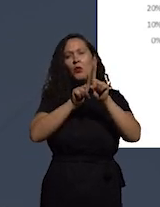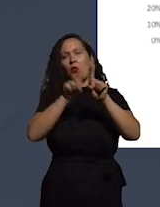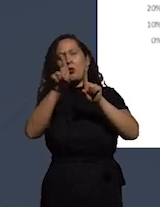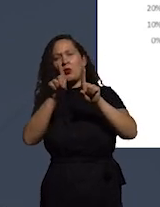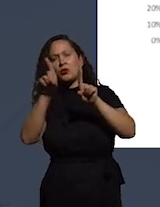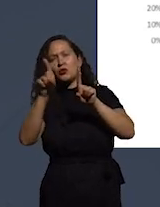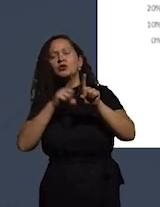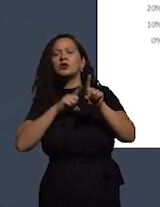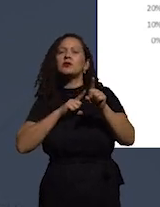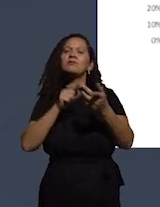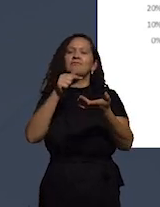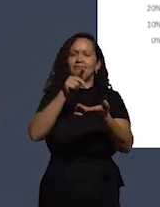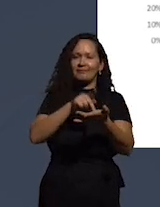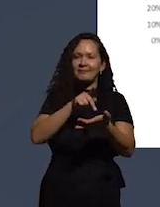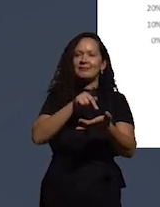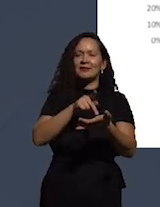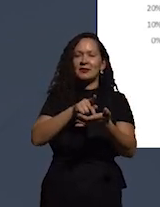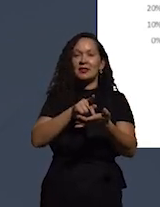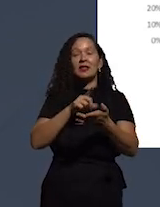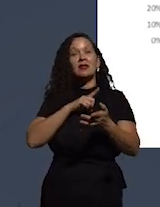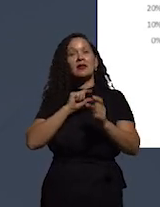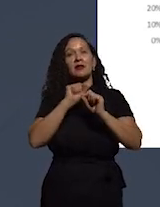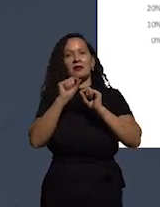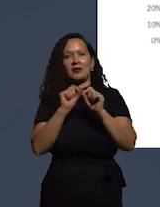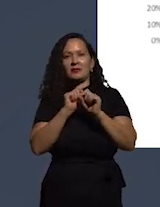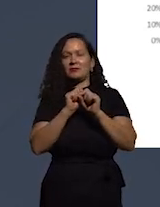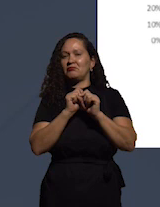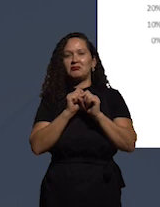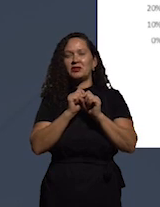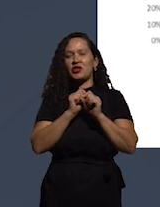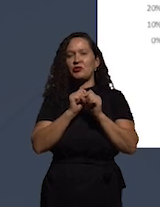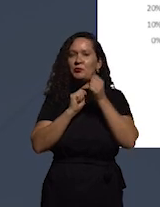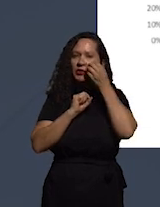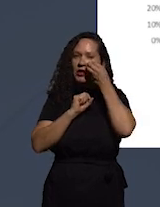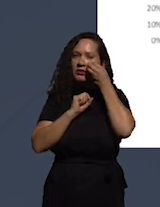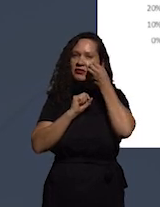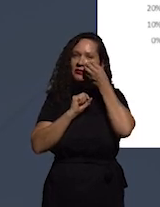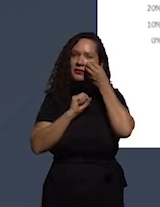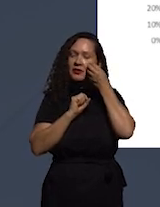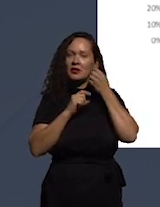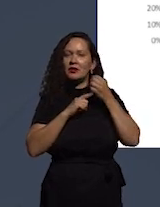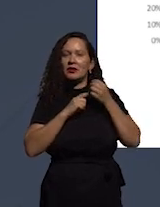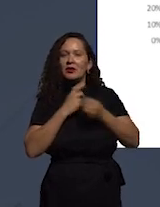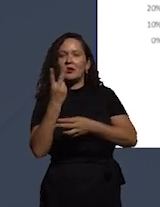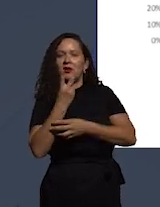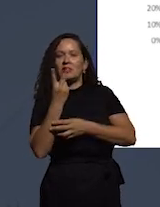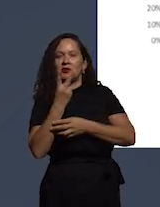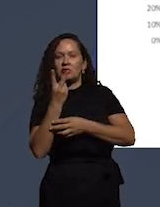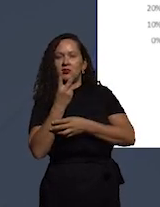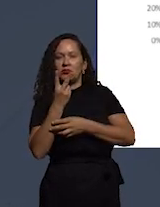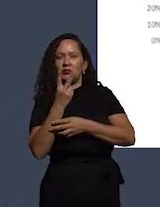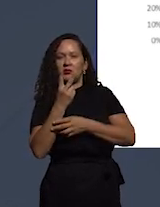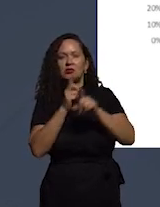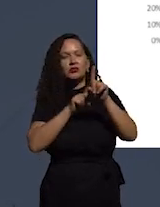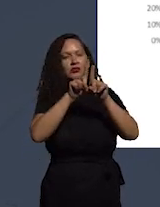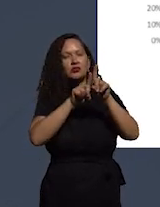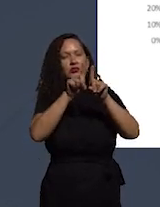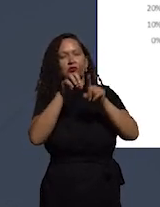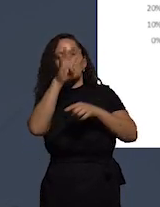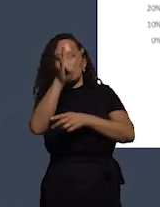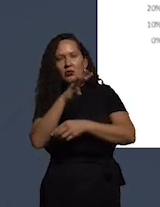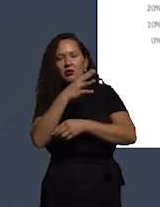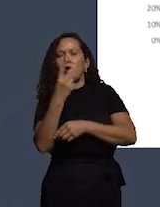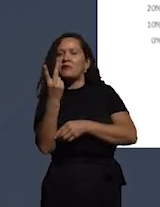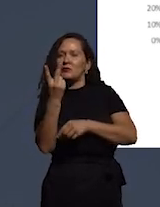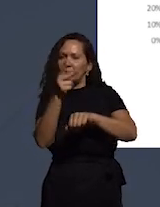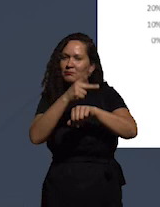realidade e o que vocês têm no país de vocês, vocês podem ver essas duas ilustrações, esses gráficos são de dois países diferentes na